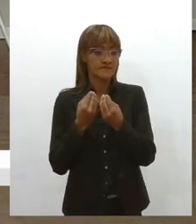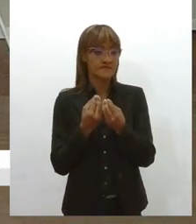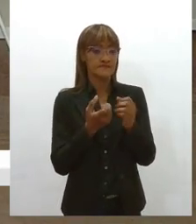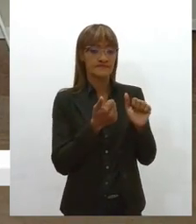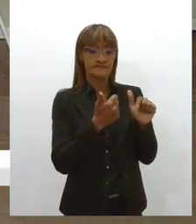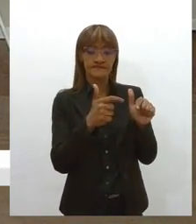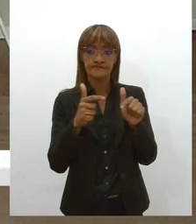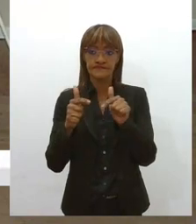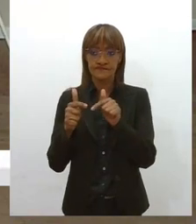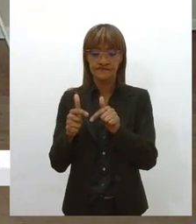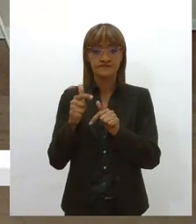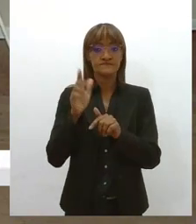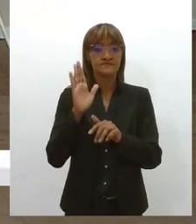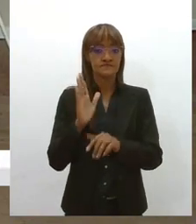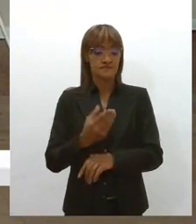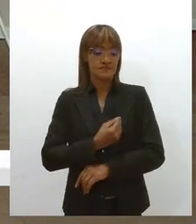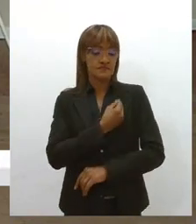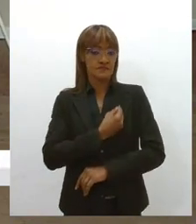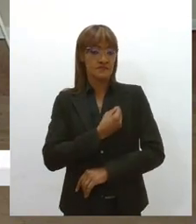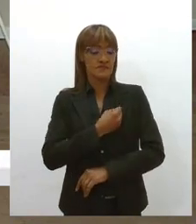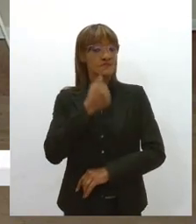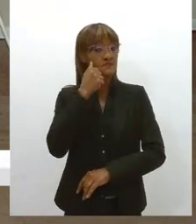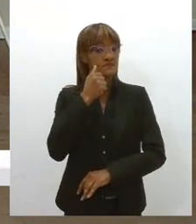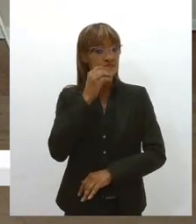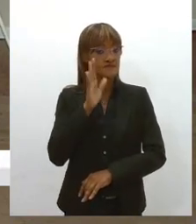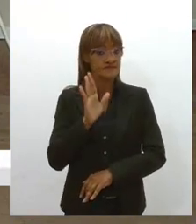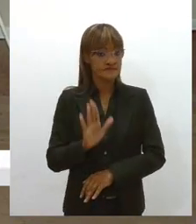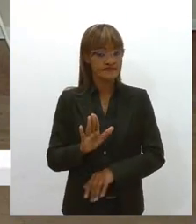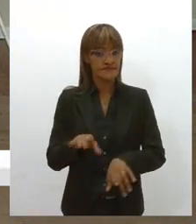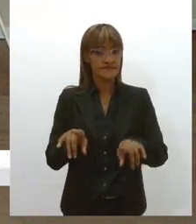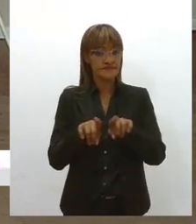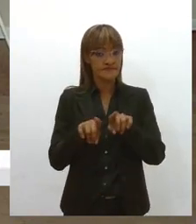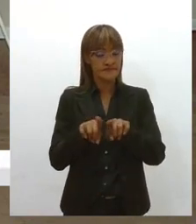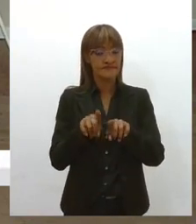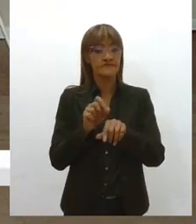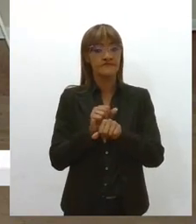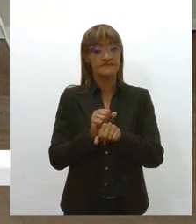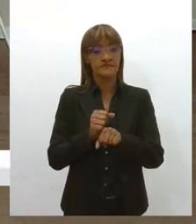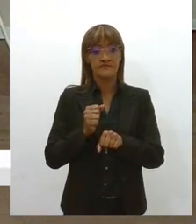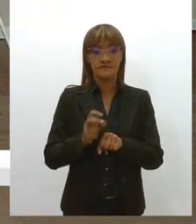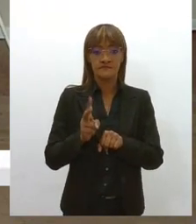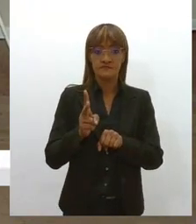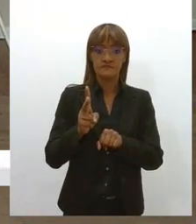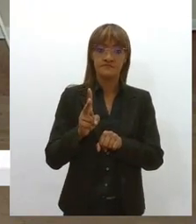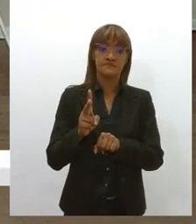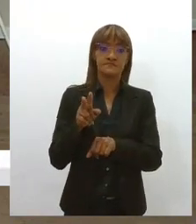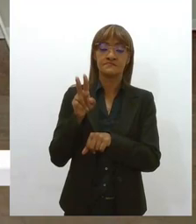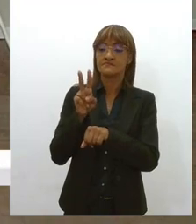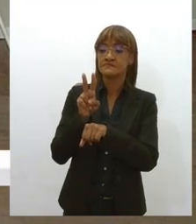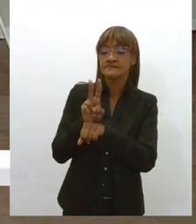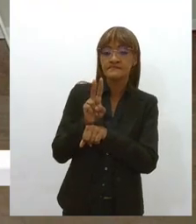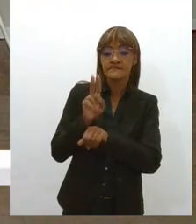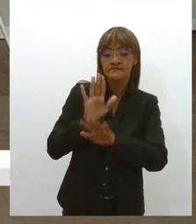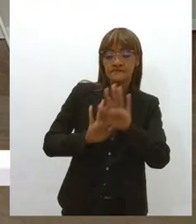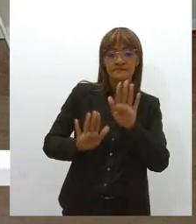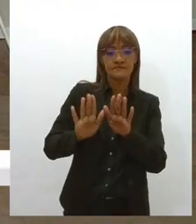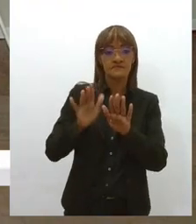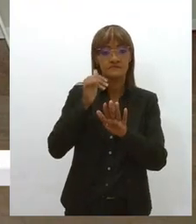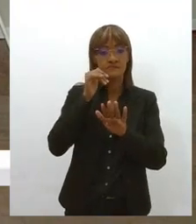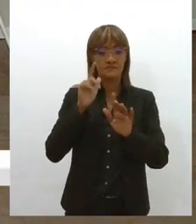da mulher, esse trabalho do cuidado relacionado sempre à questão da mulher, a questão da luta